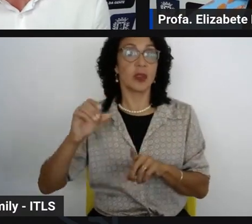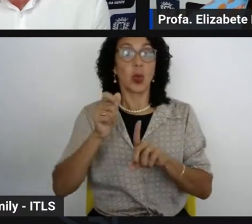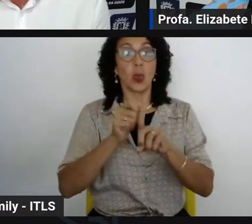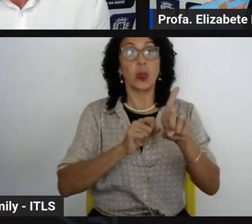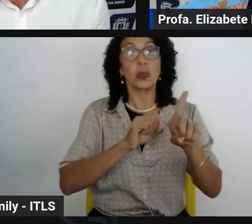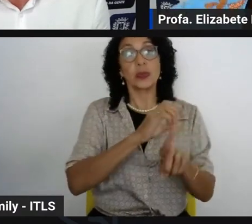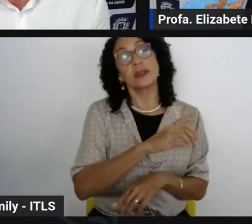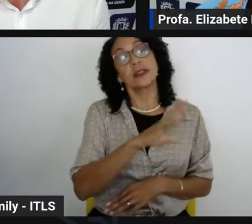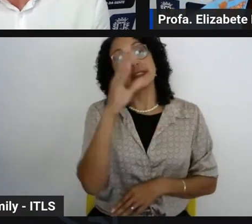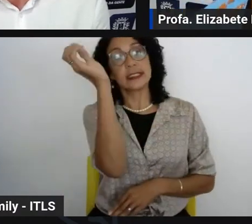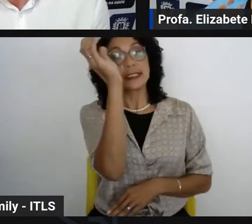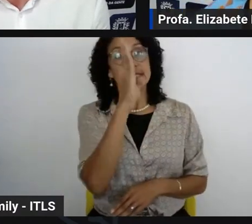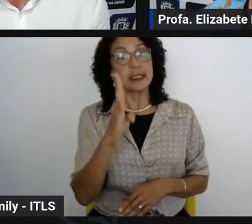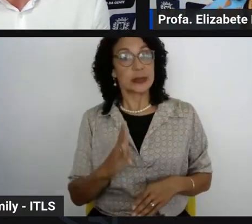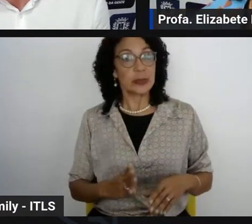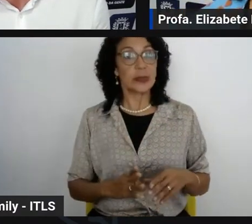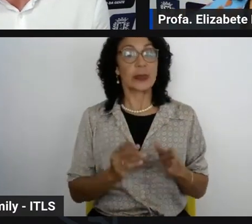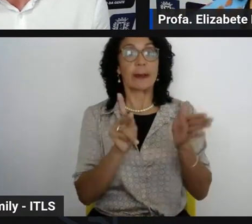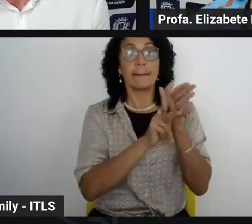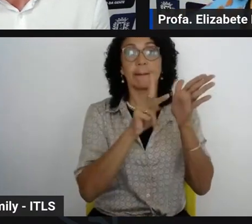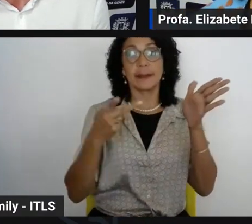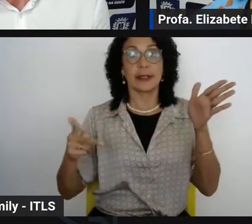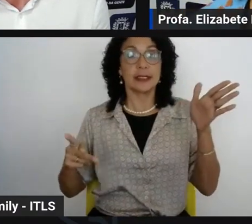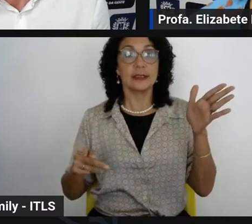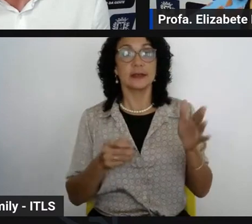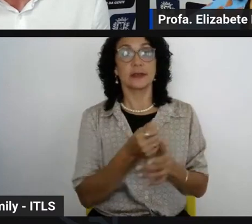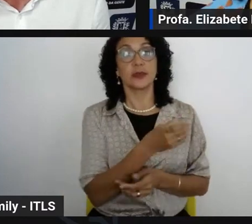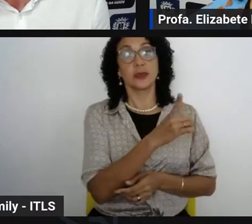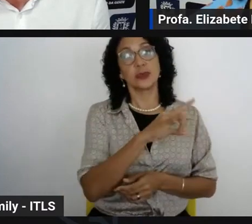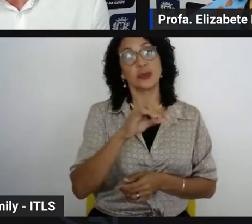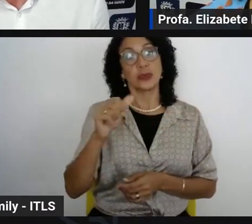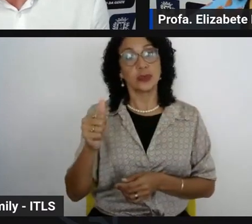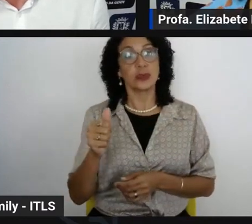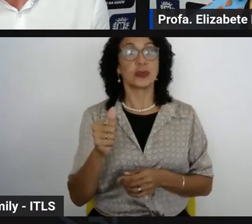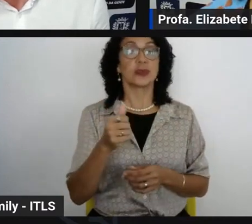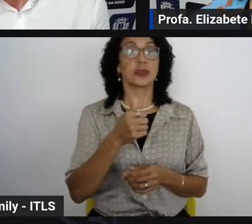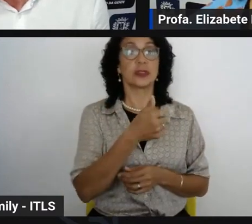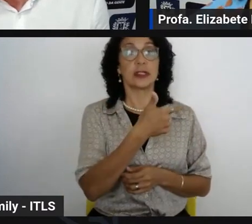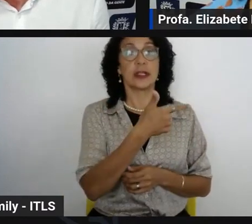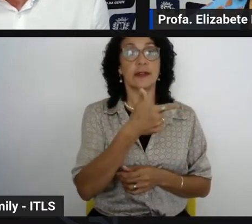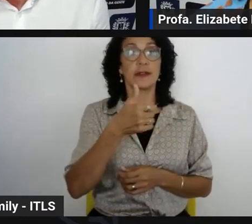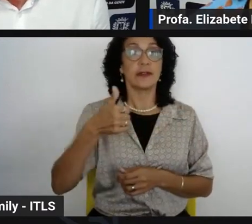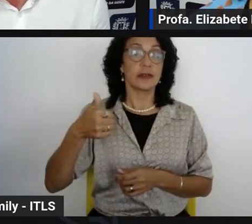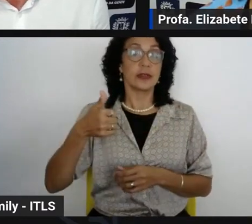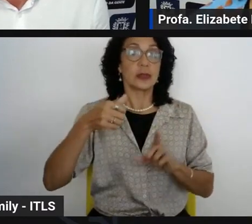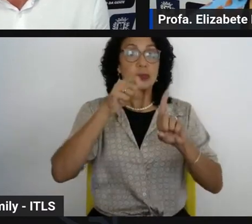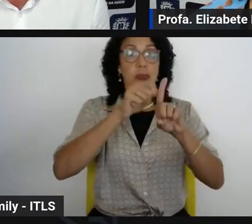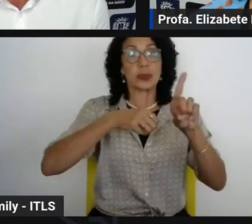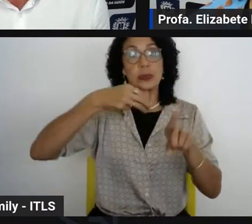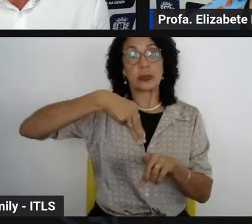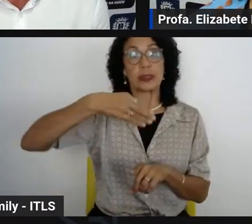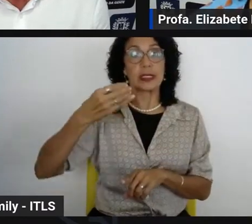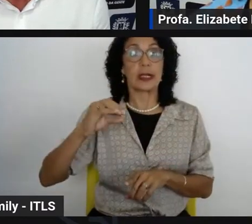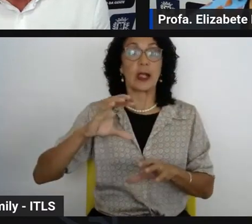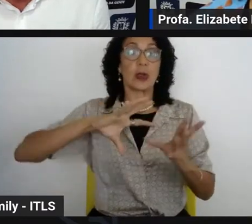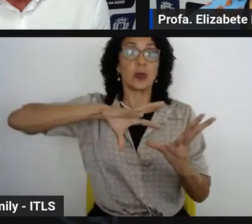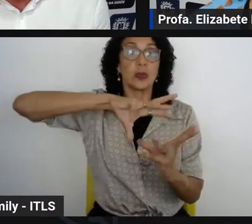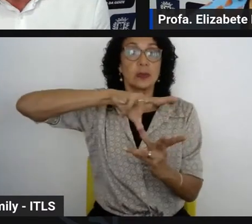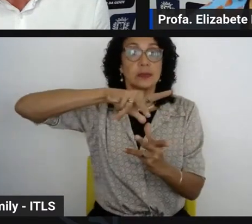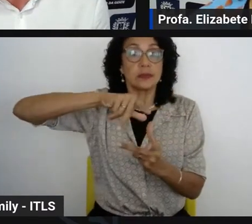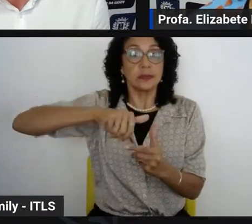poesia e no dia 21 de março o dia mundial da poesia. Então, para uma educação